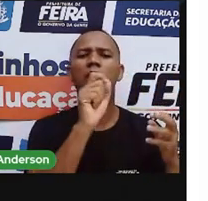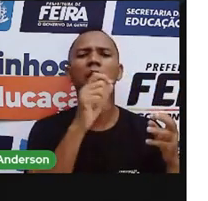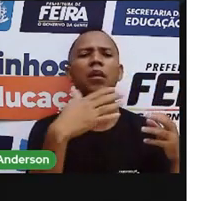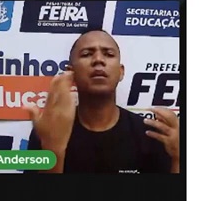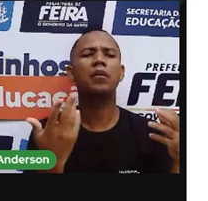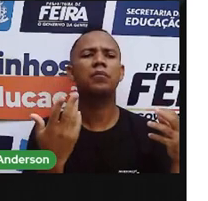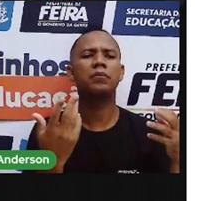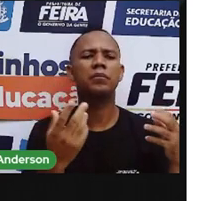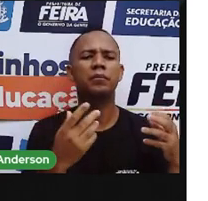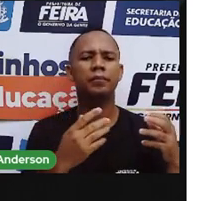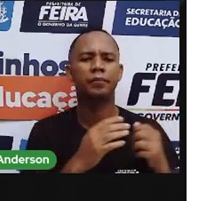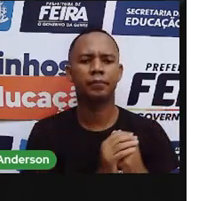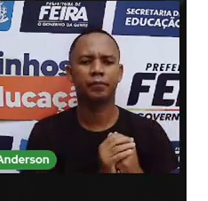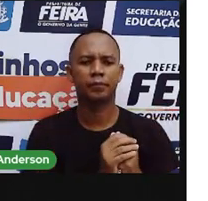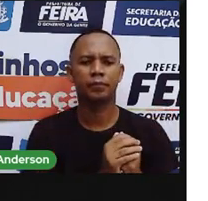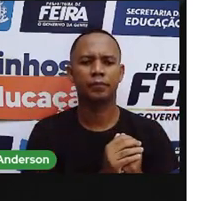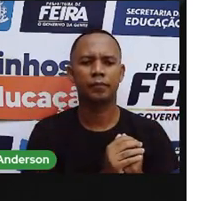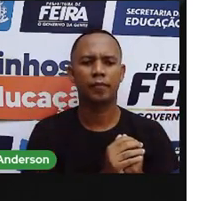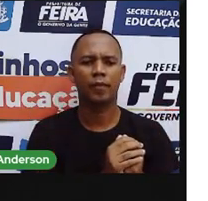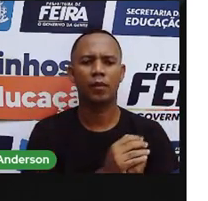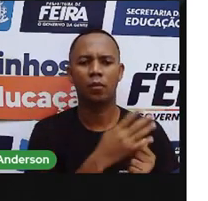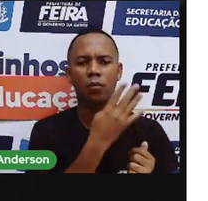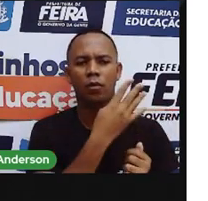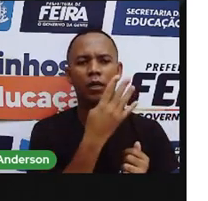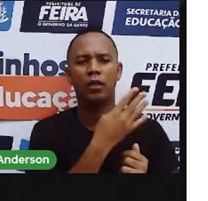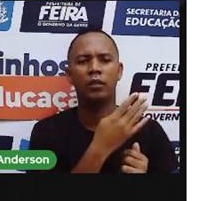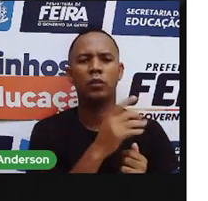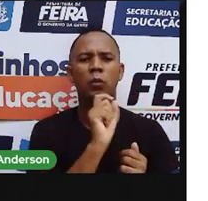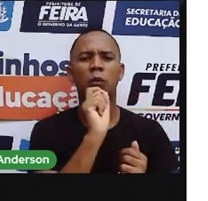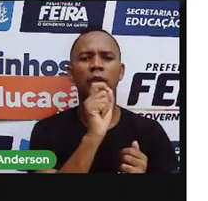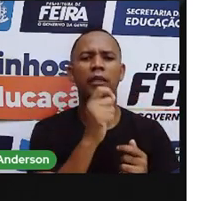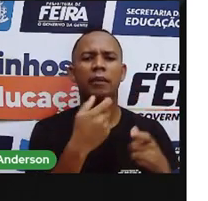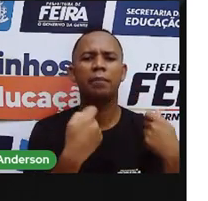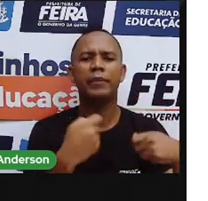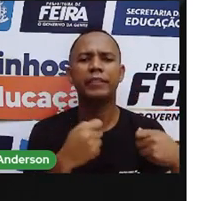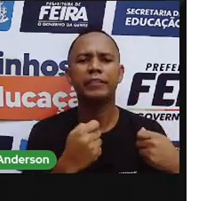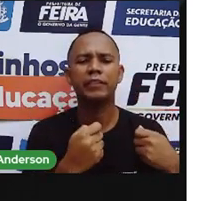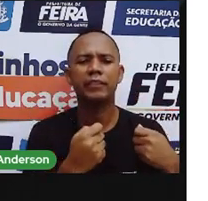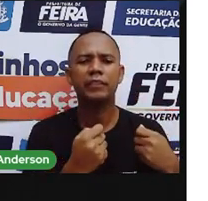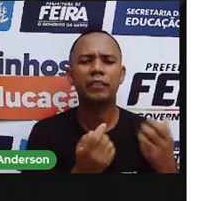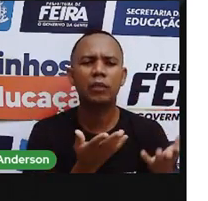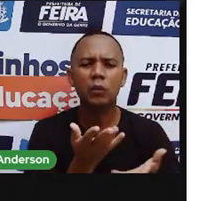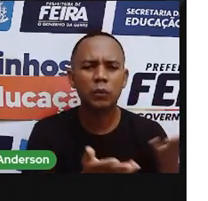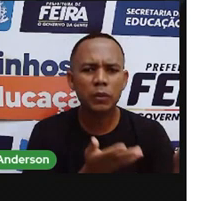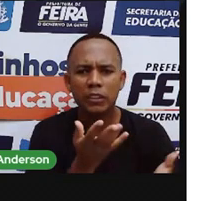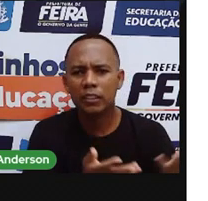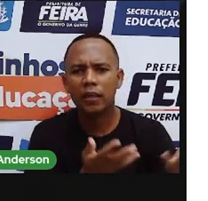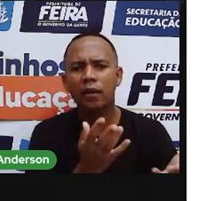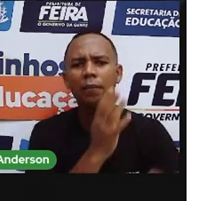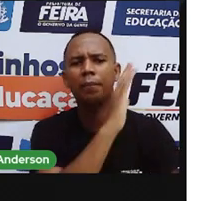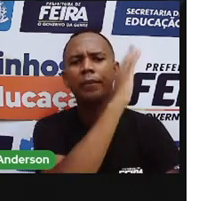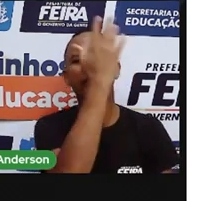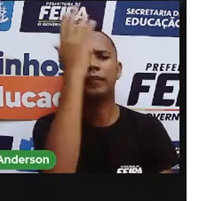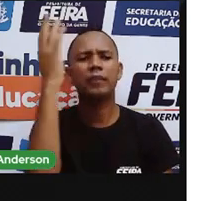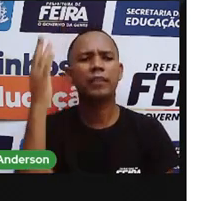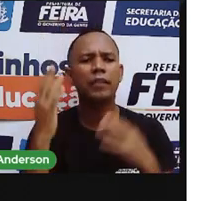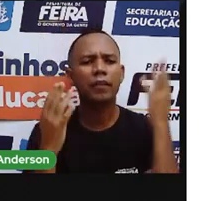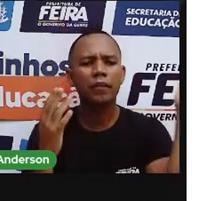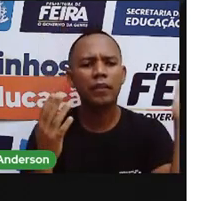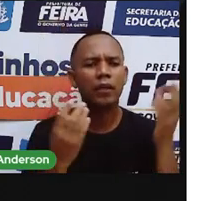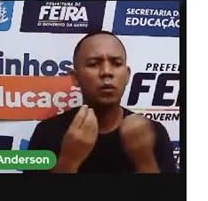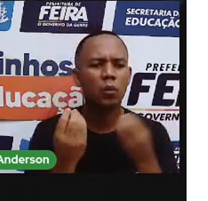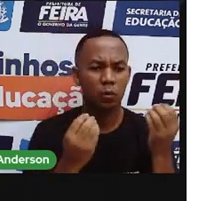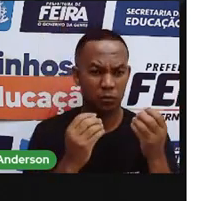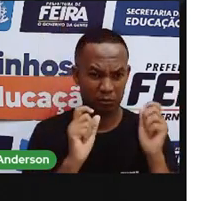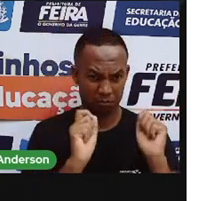O que é preciso fazer para cuidarmos, né, do nosso planeta? O que a gente pode fazer para cuidar do planeta? Será que a tem que